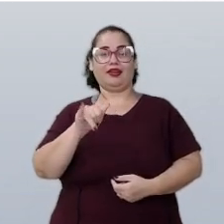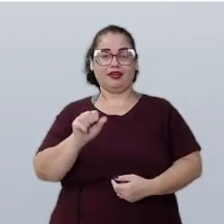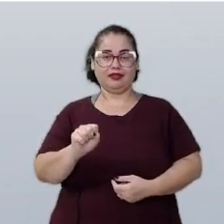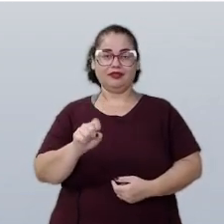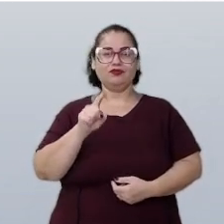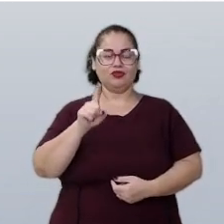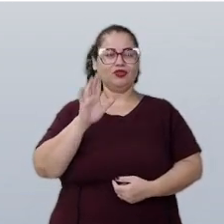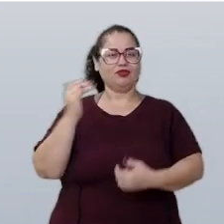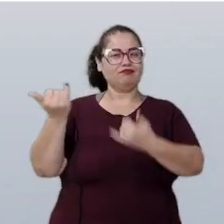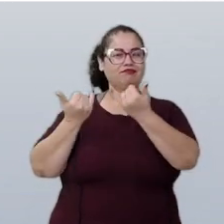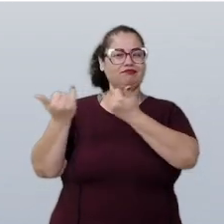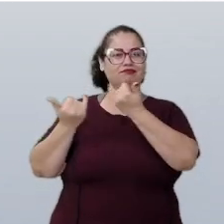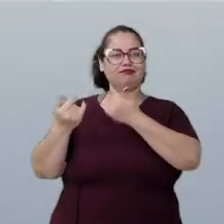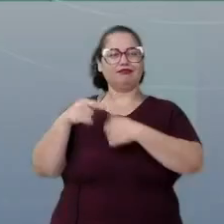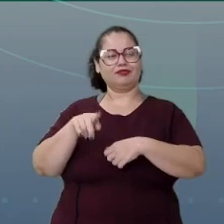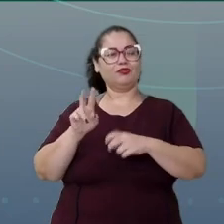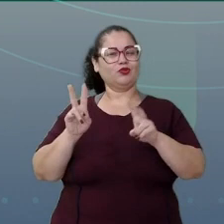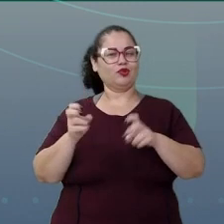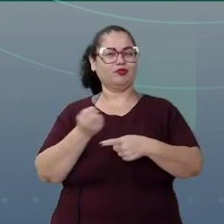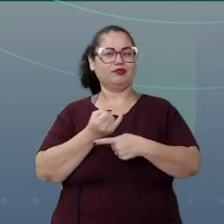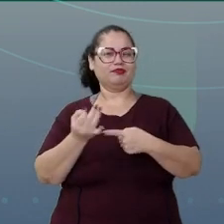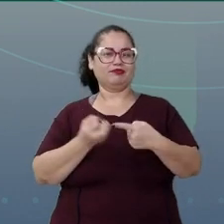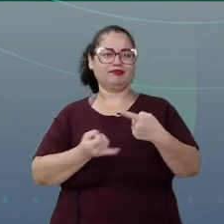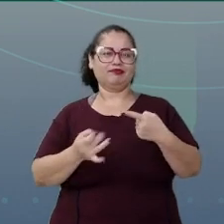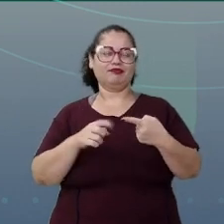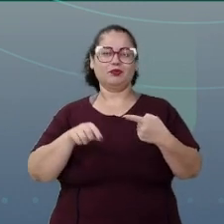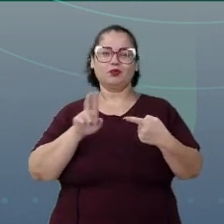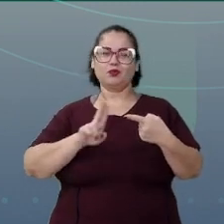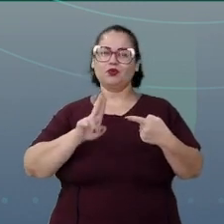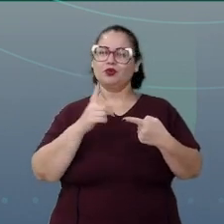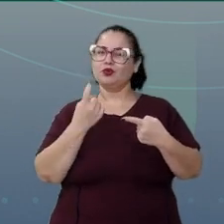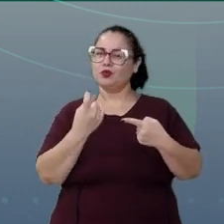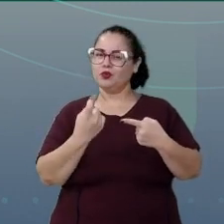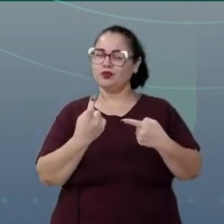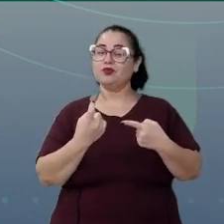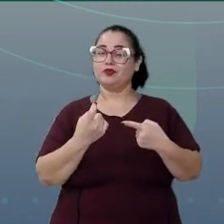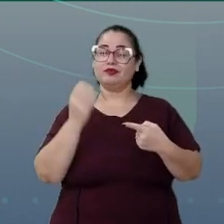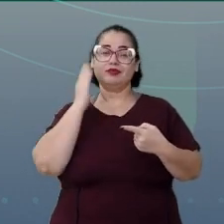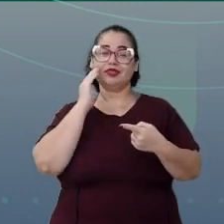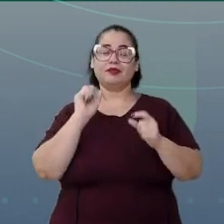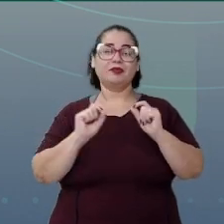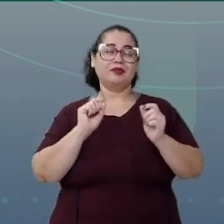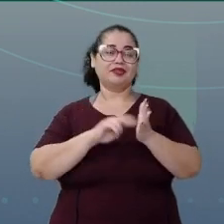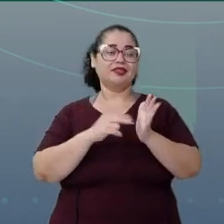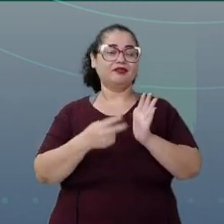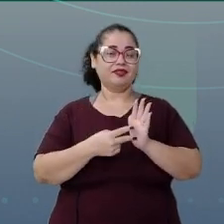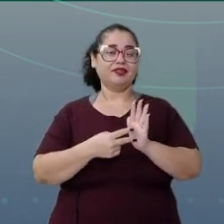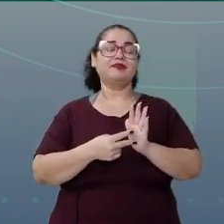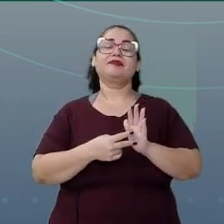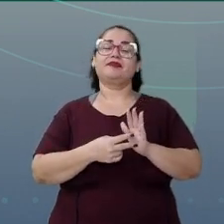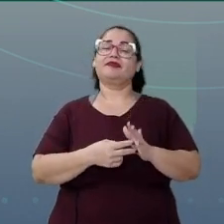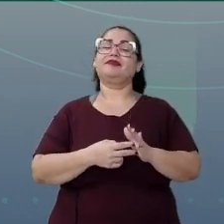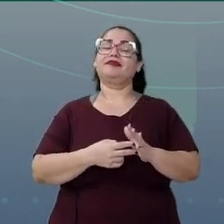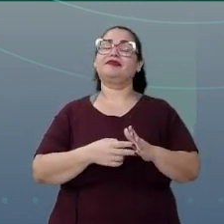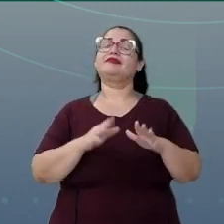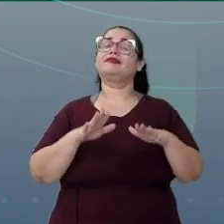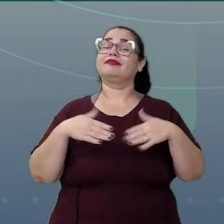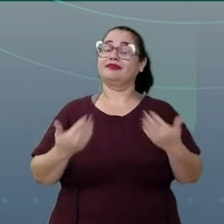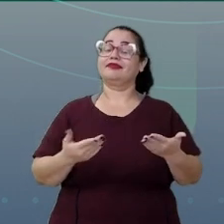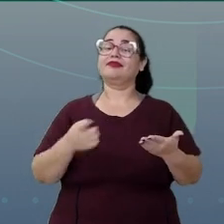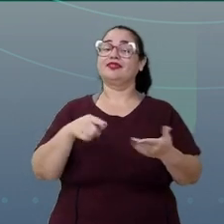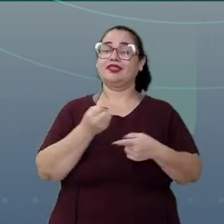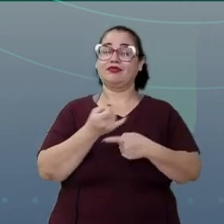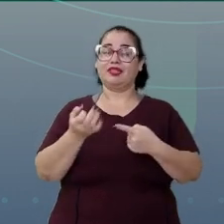já ouviu falar sobre as frações unitárias? Sabe do que se trata? Bom, as frações você